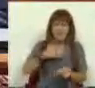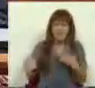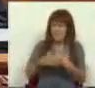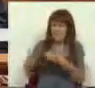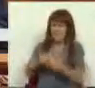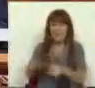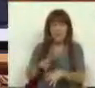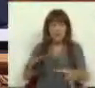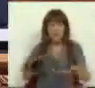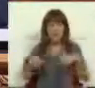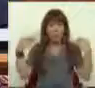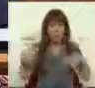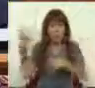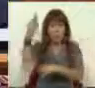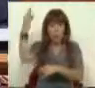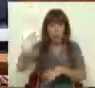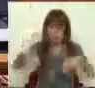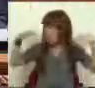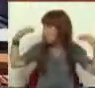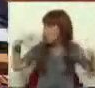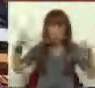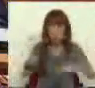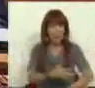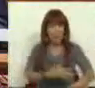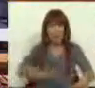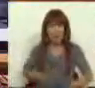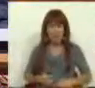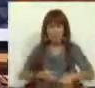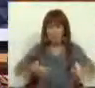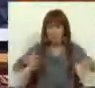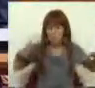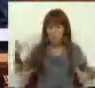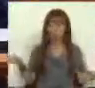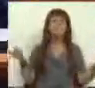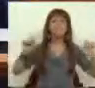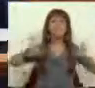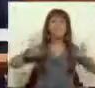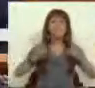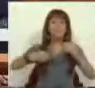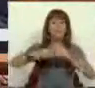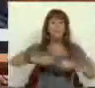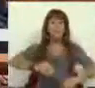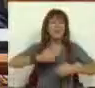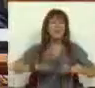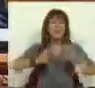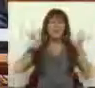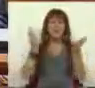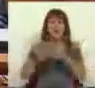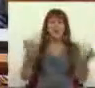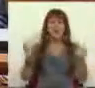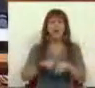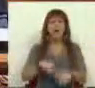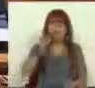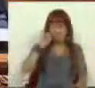e com o crescimento exponencial gritante do desemprego. Acresce um sentimento geral